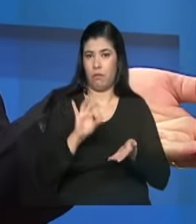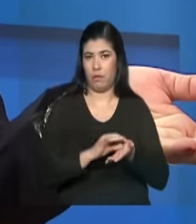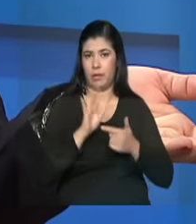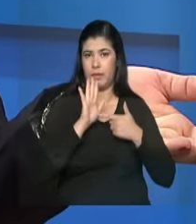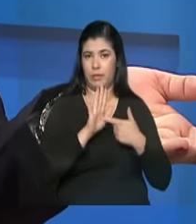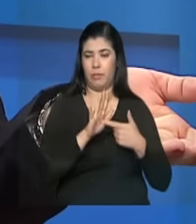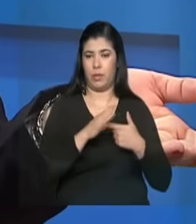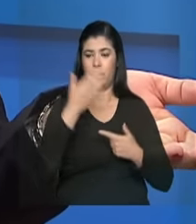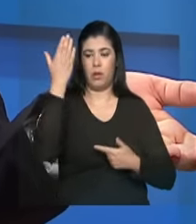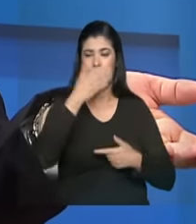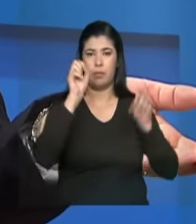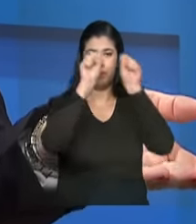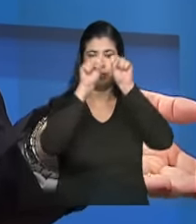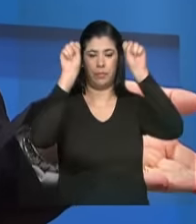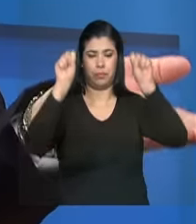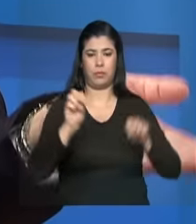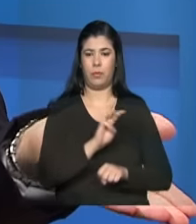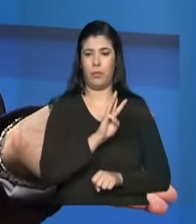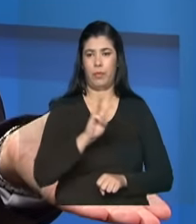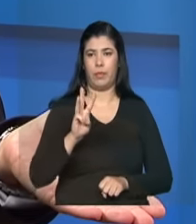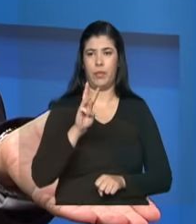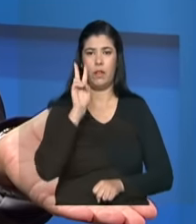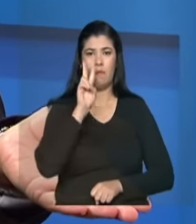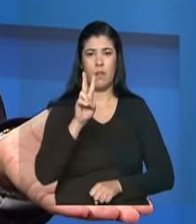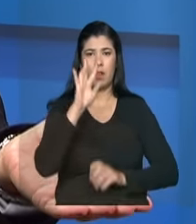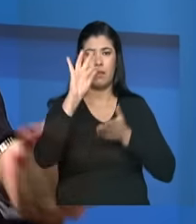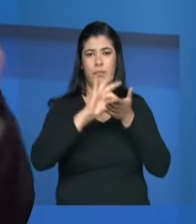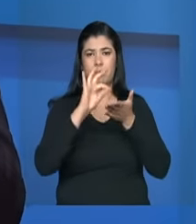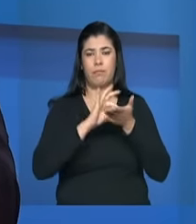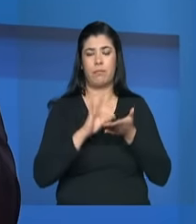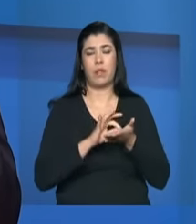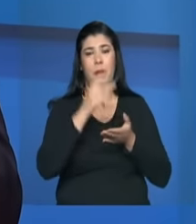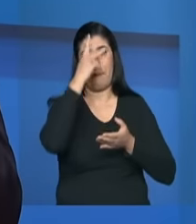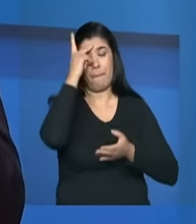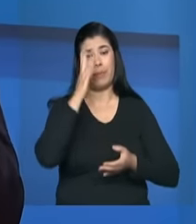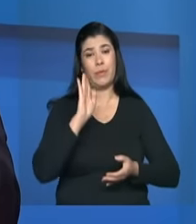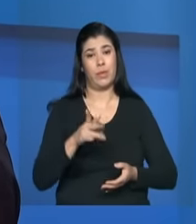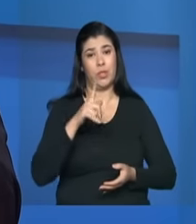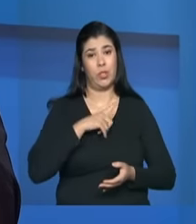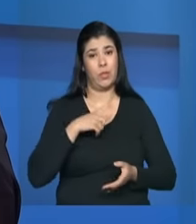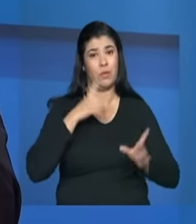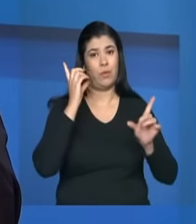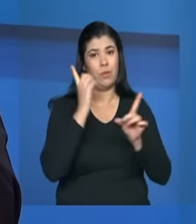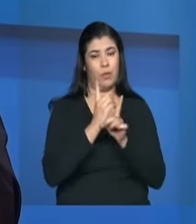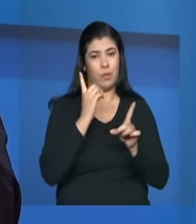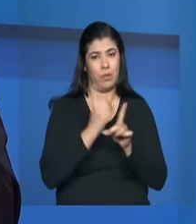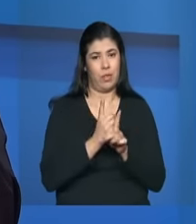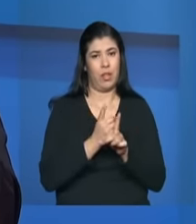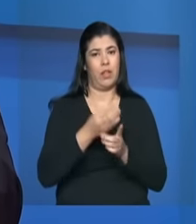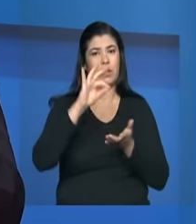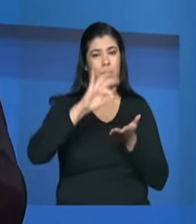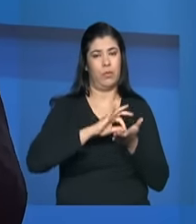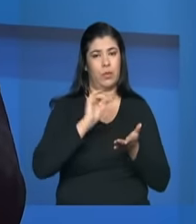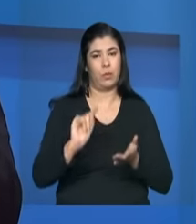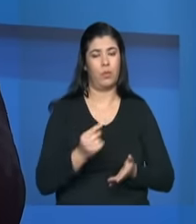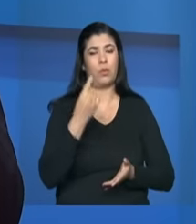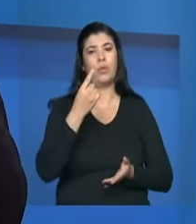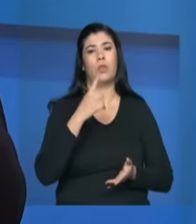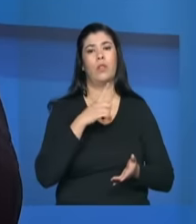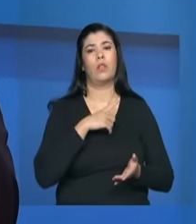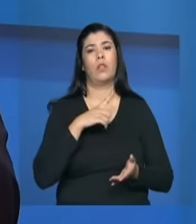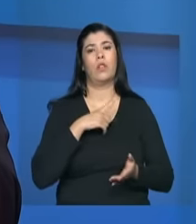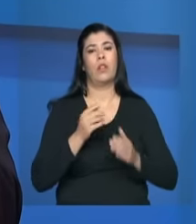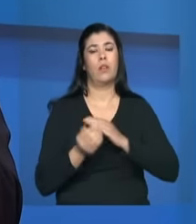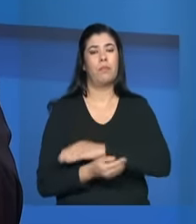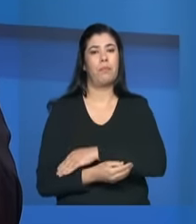consegue ver hoje no cadastro que a maior parte dessas pessoas que já foram localizadas e cadastradas no cadastro único tem um tempo